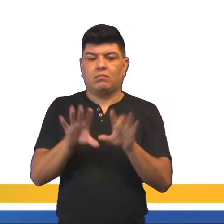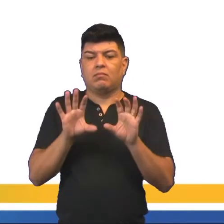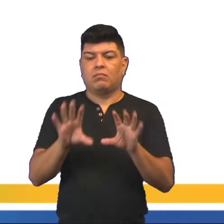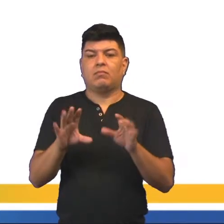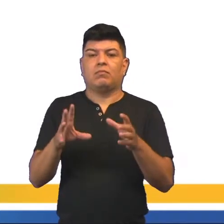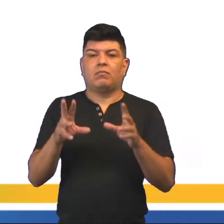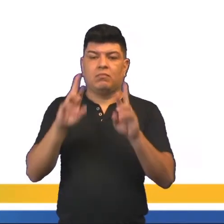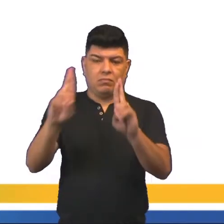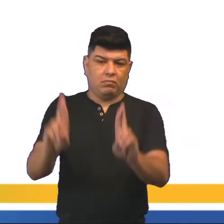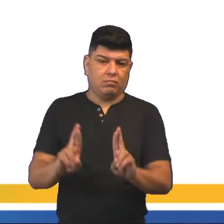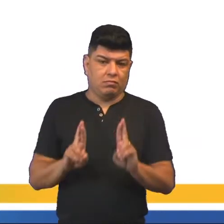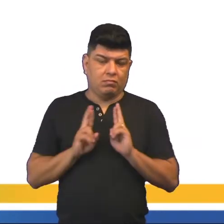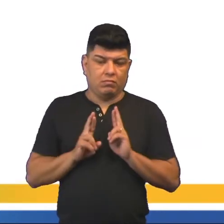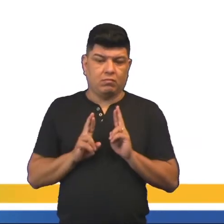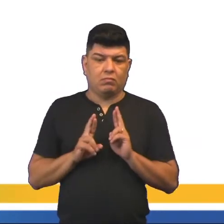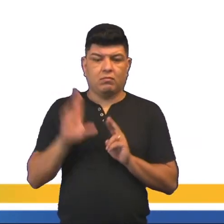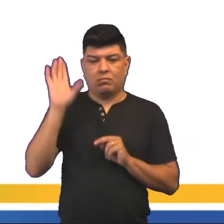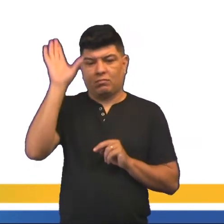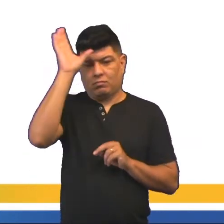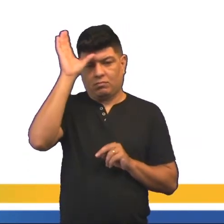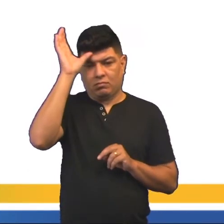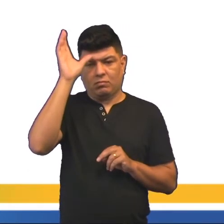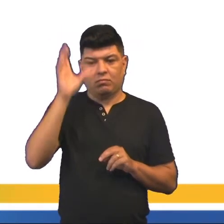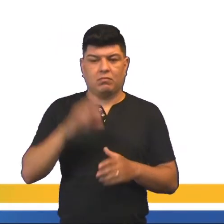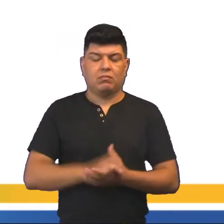tolerado. Tolerar tem que ser racional.